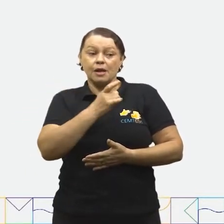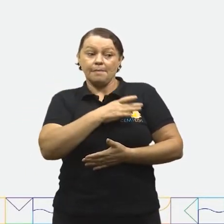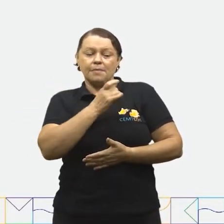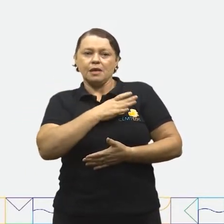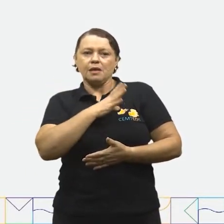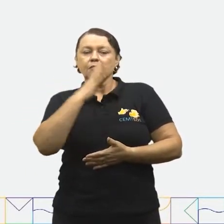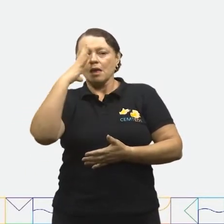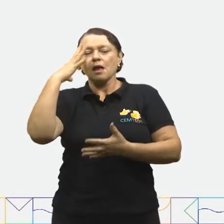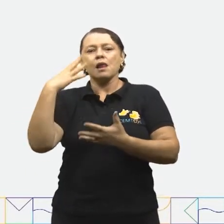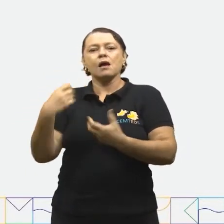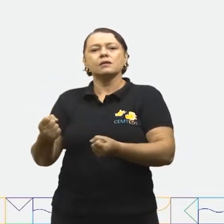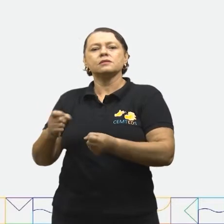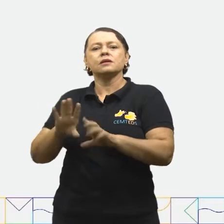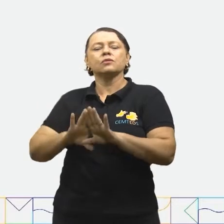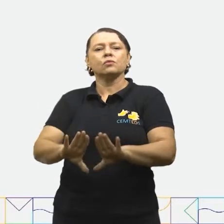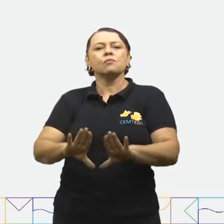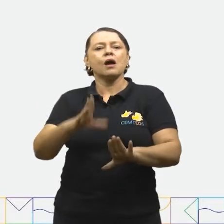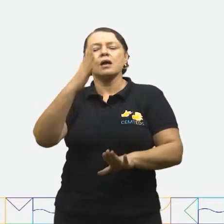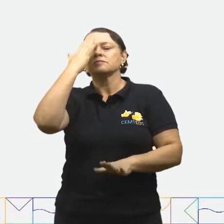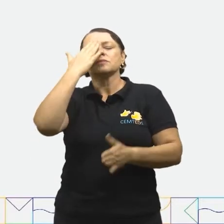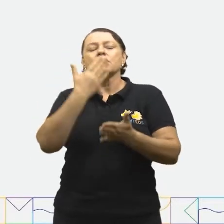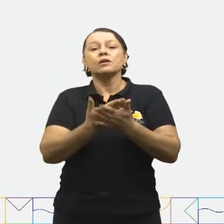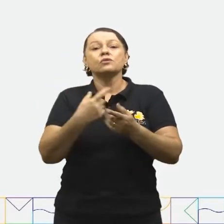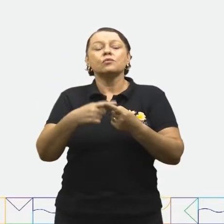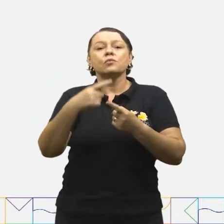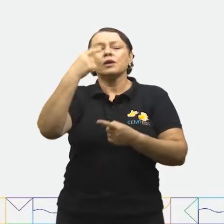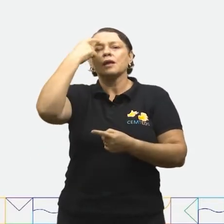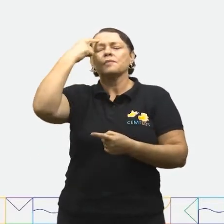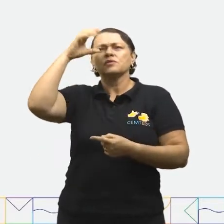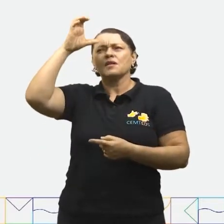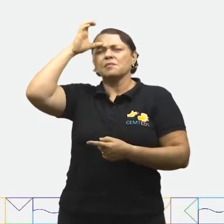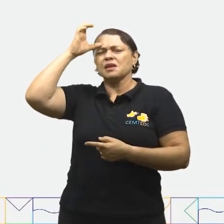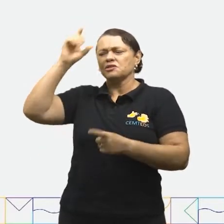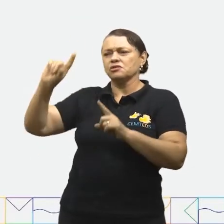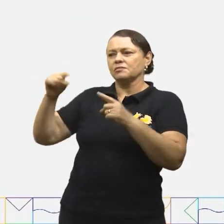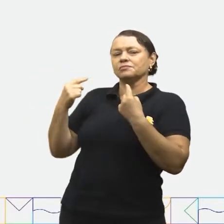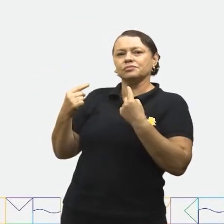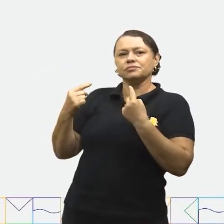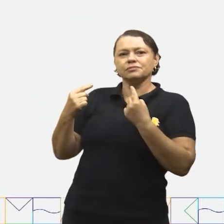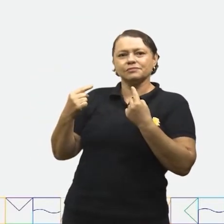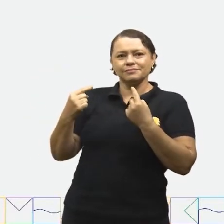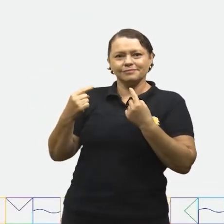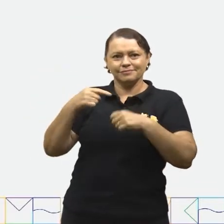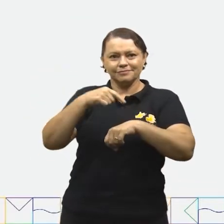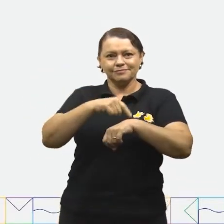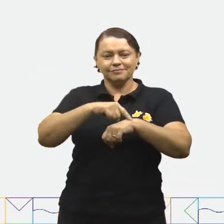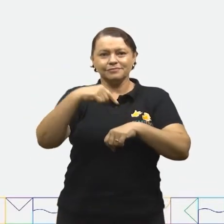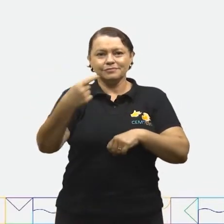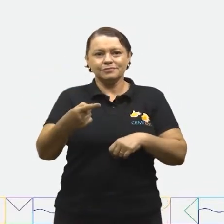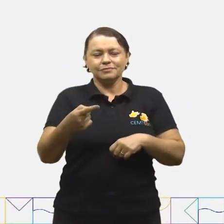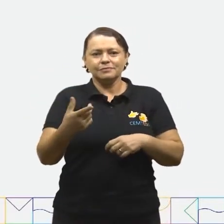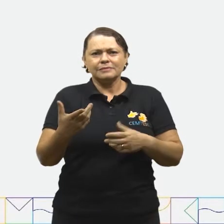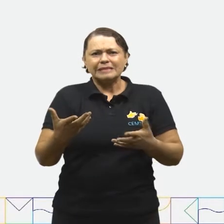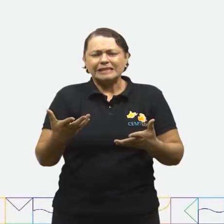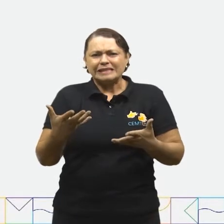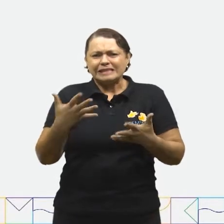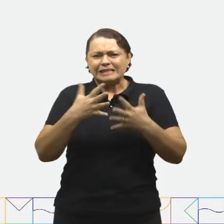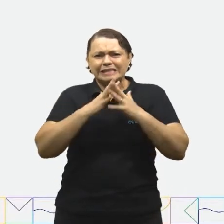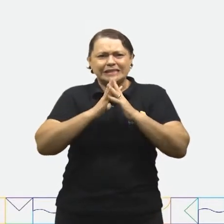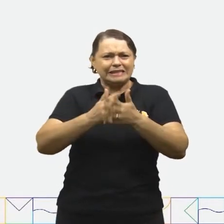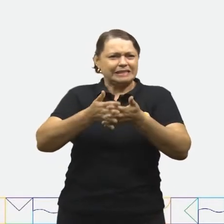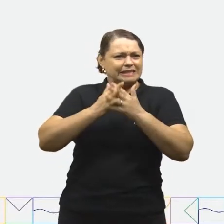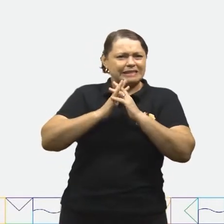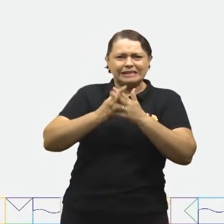mas não acreditou. Achou que sua tia estava apenas brincando, minutos depois. Eu não consegui entender